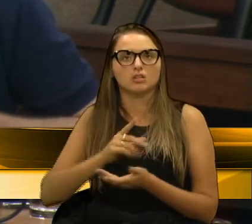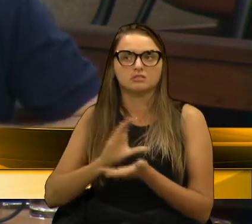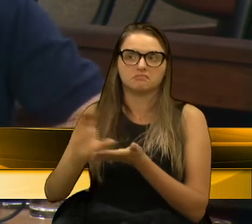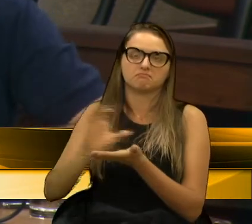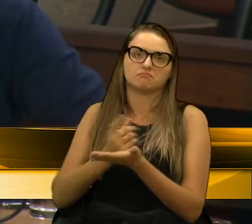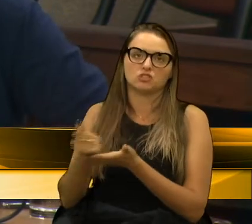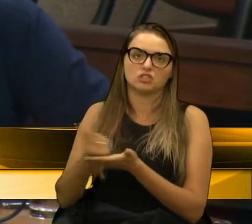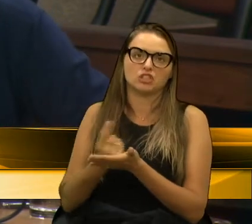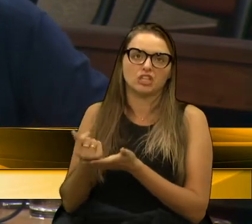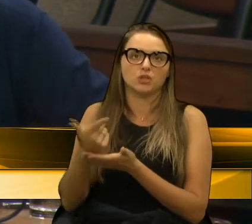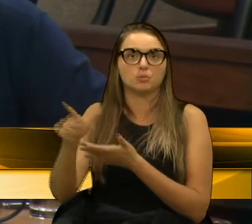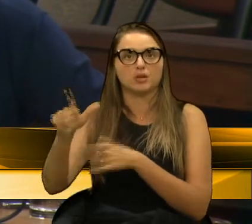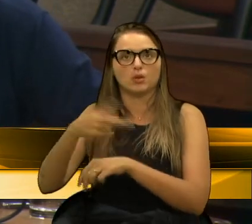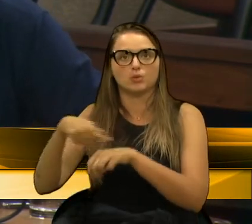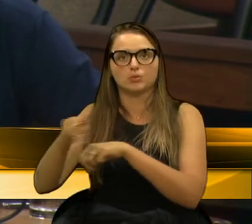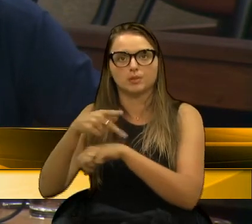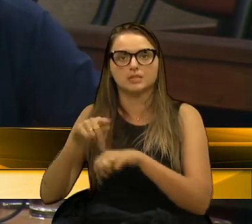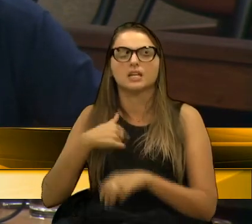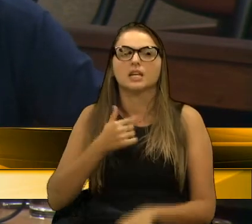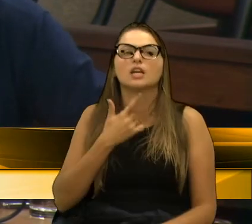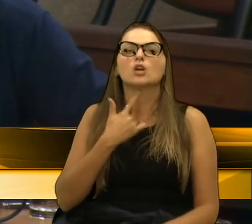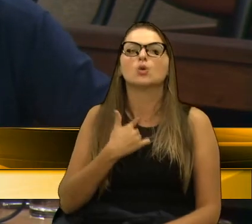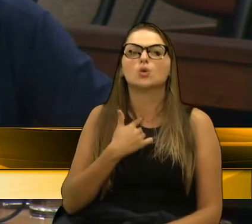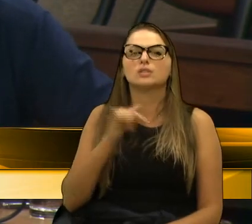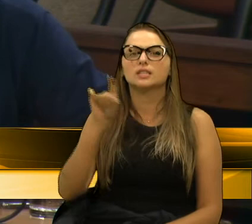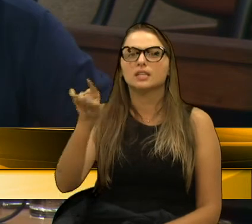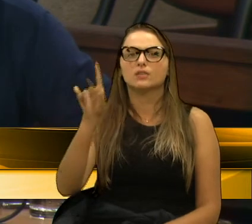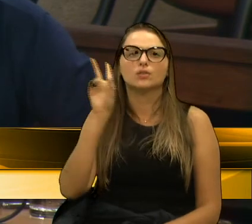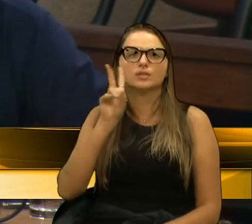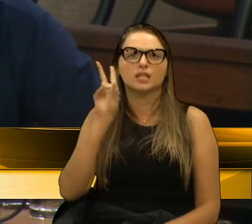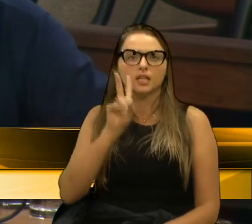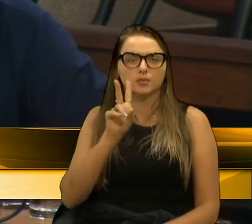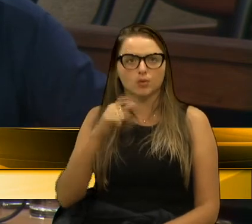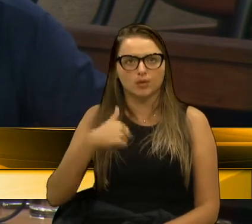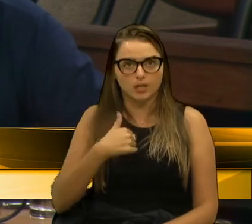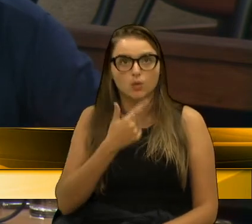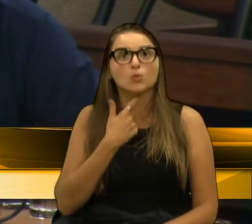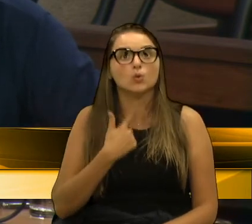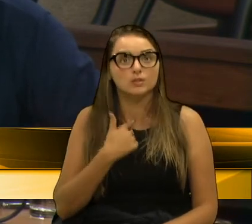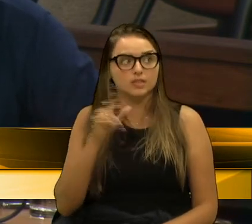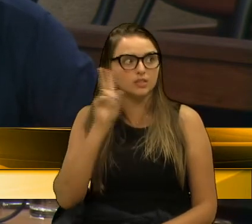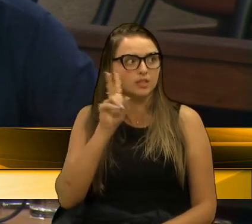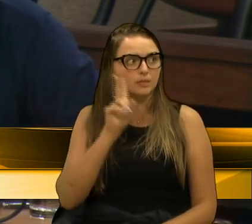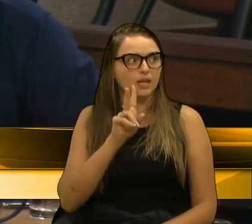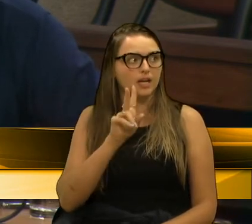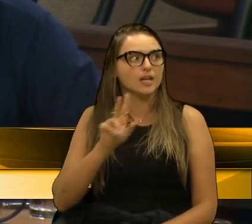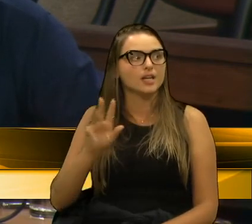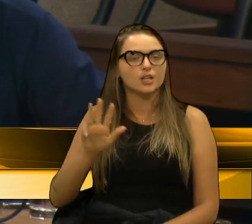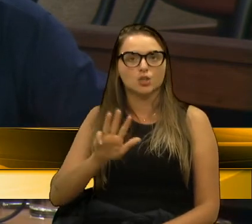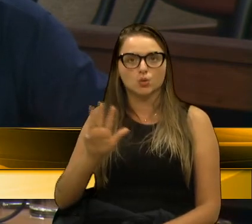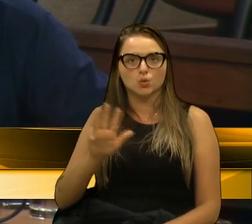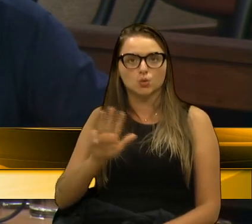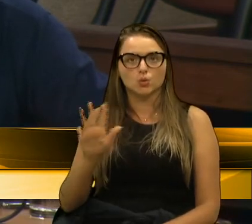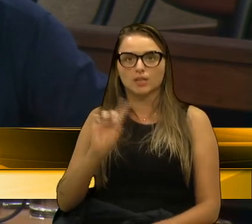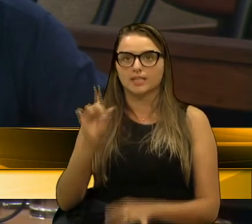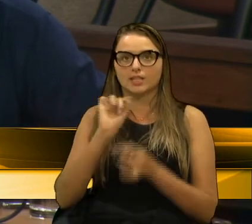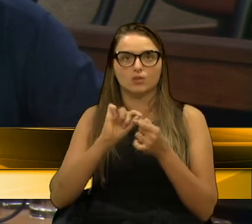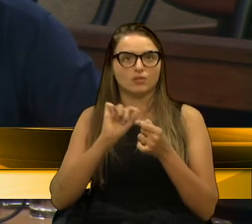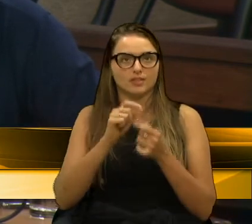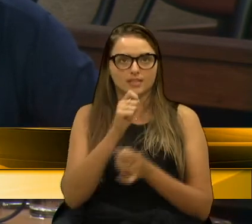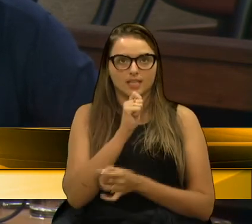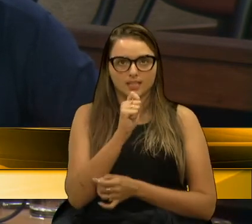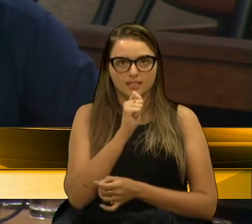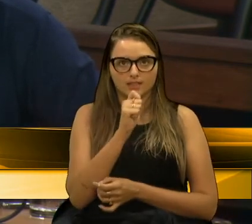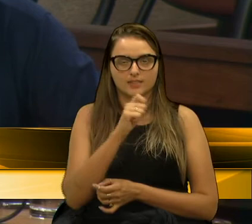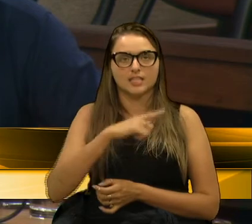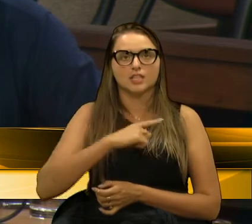infelizmente. E gostaria do senhor lembrar aí que... Eu gostaria de lembrar, aliás, que o Lula não dava entrevista. O Lula, ele tinha um